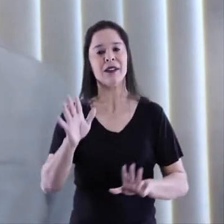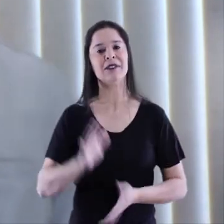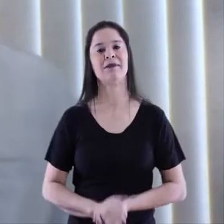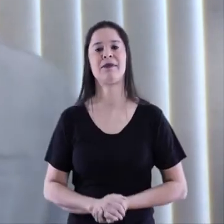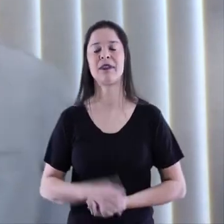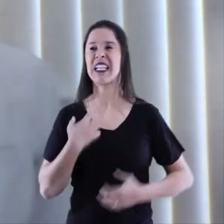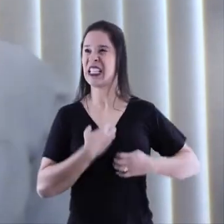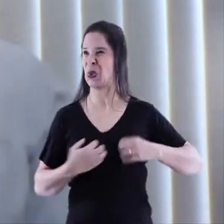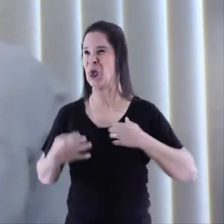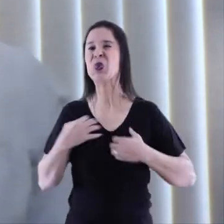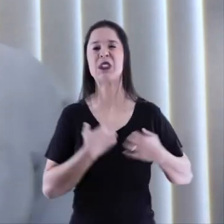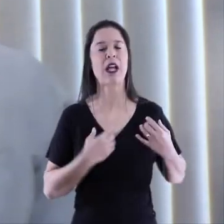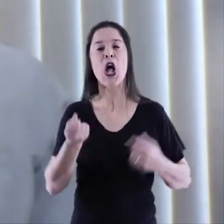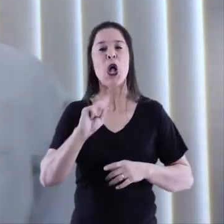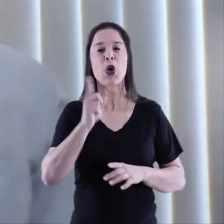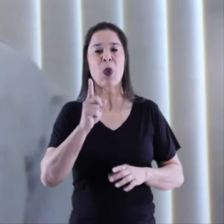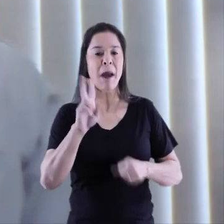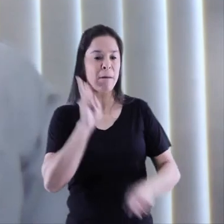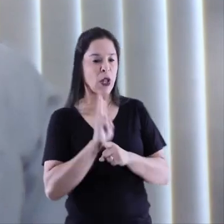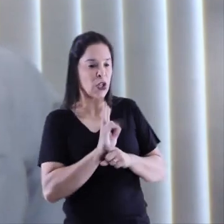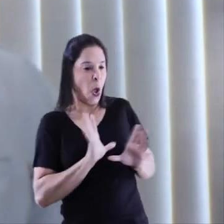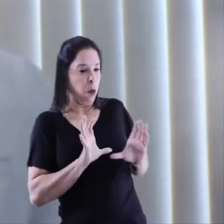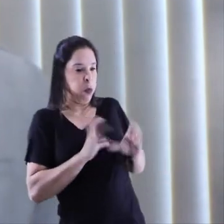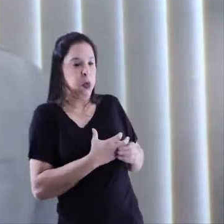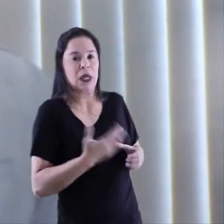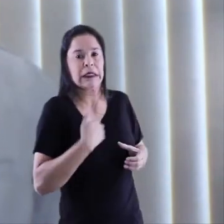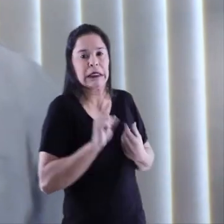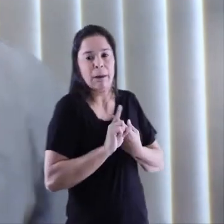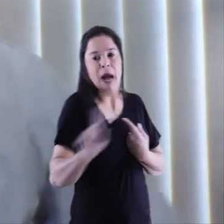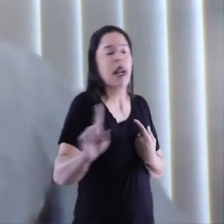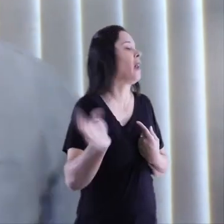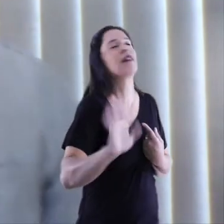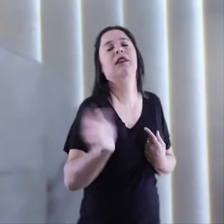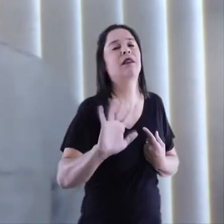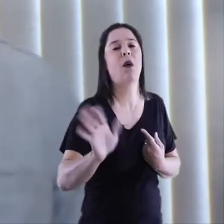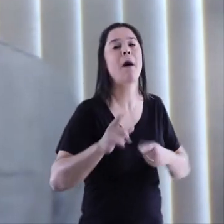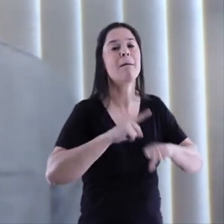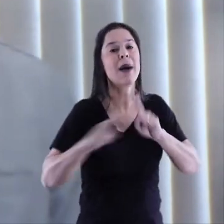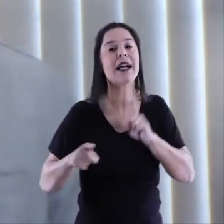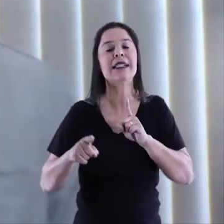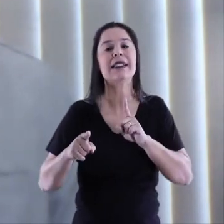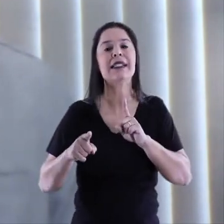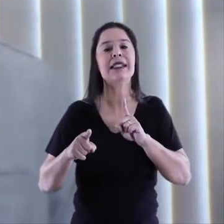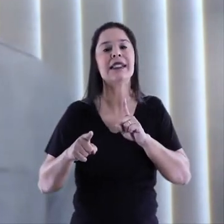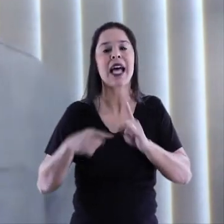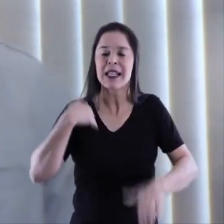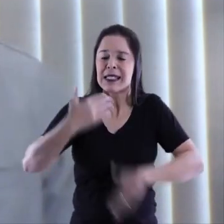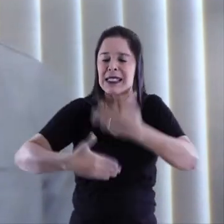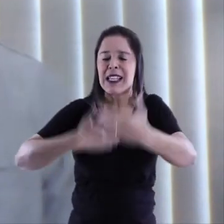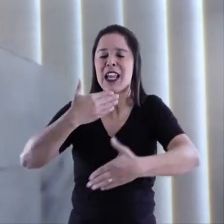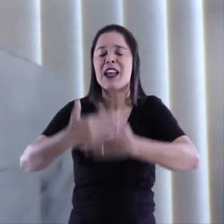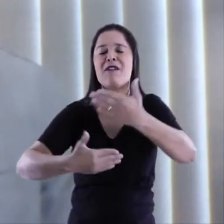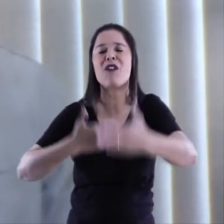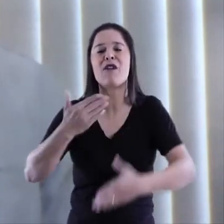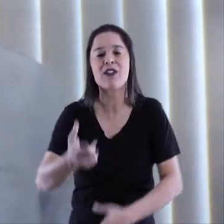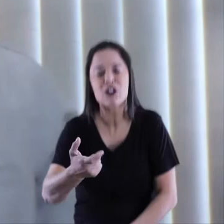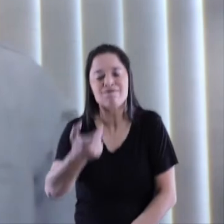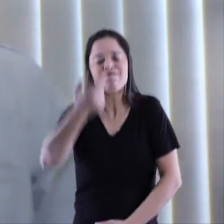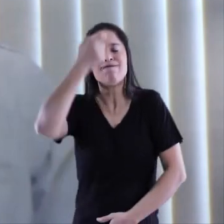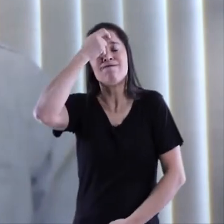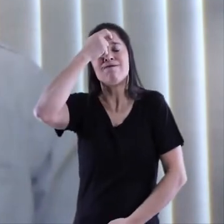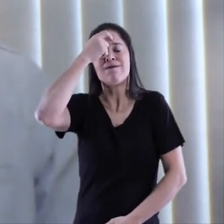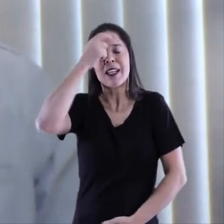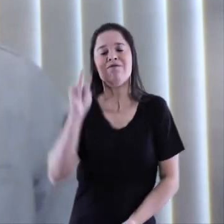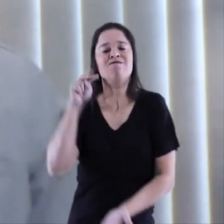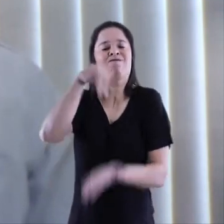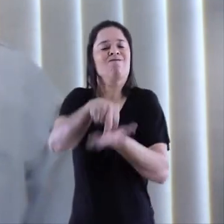atletas. Não é construir bolhas de proteção dos nossos atletas, mas é desenvolver um processo de conscientização